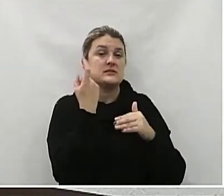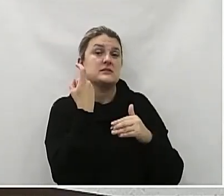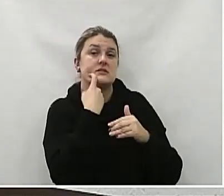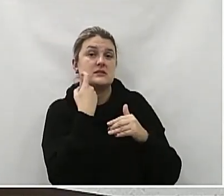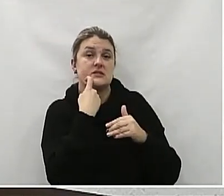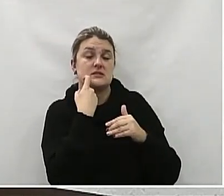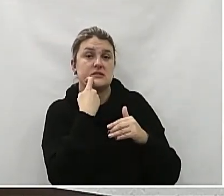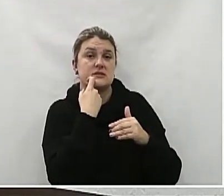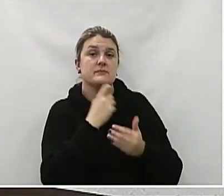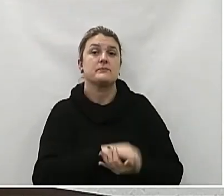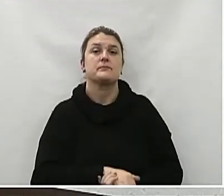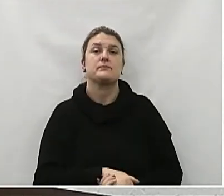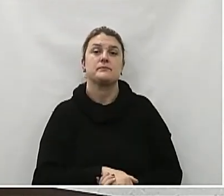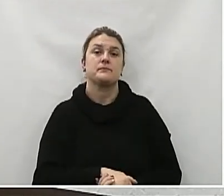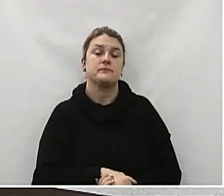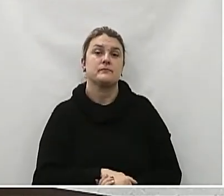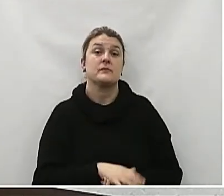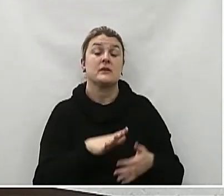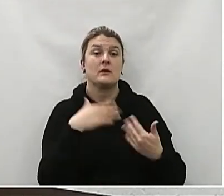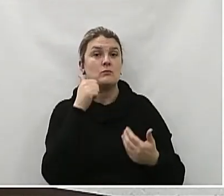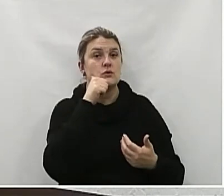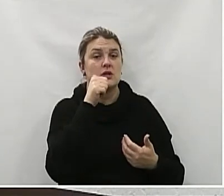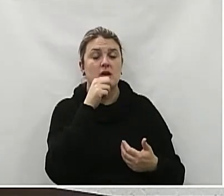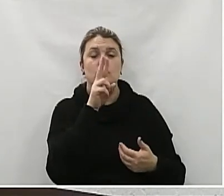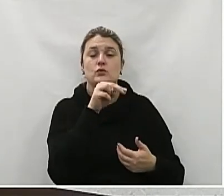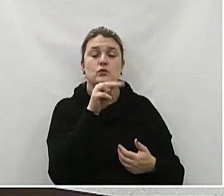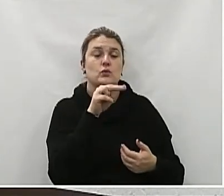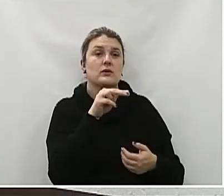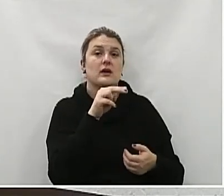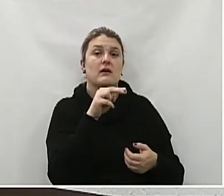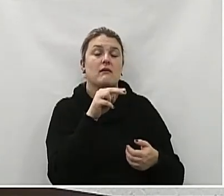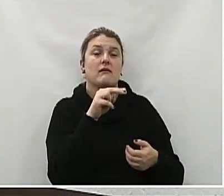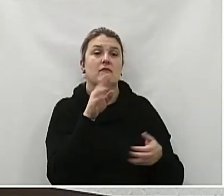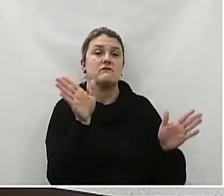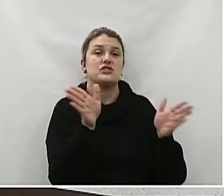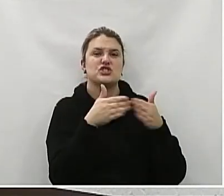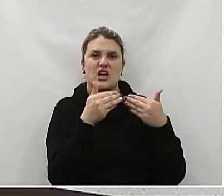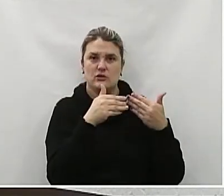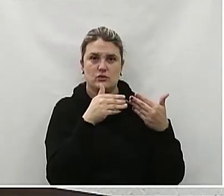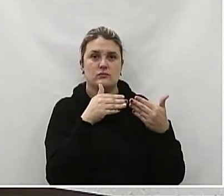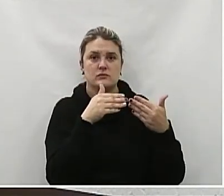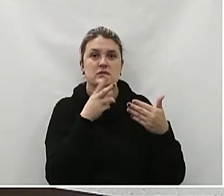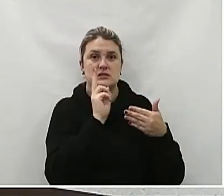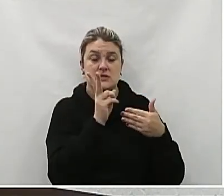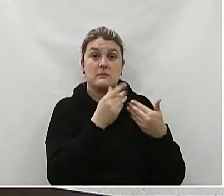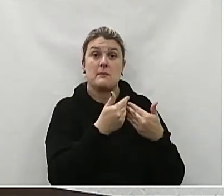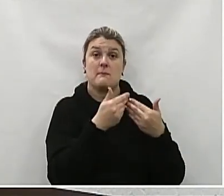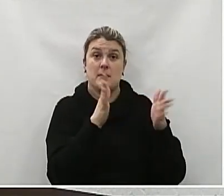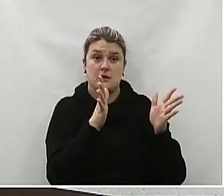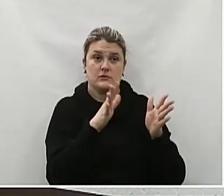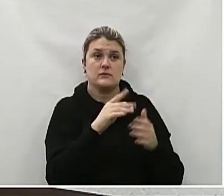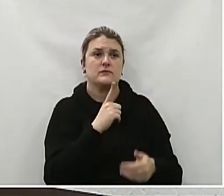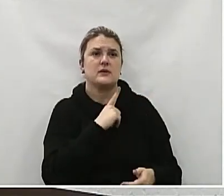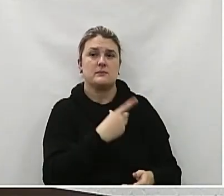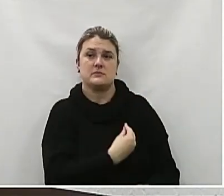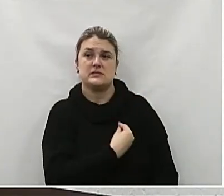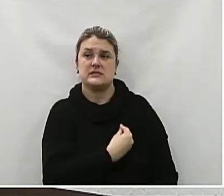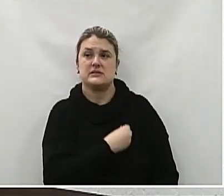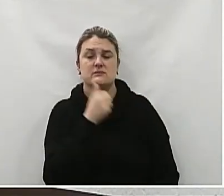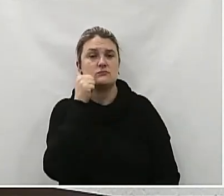das 24 horas Então a mulher não é desguarnecida Nós temos aqui a Silvana